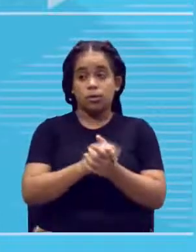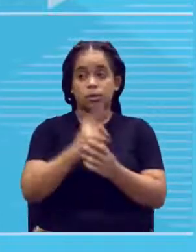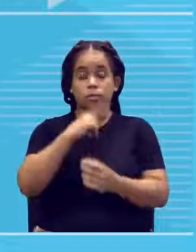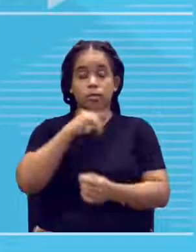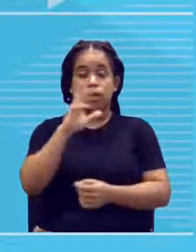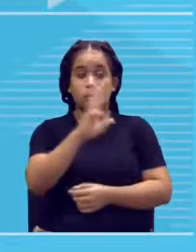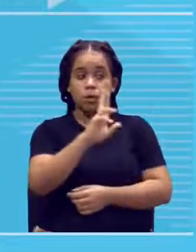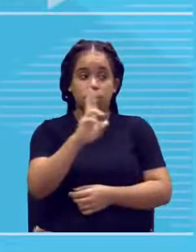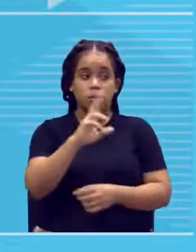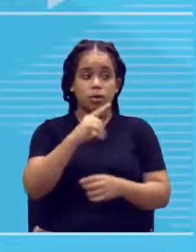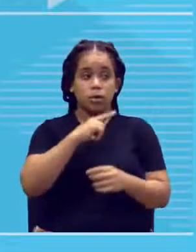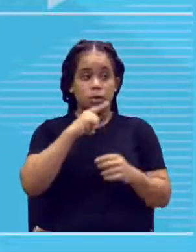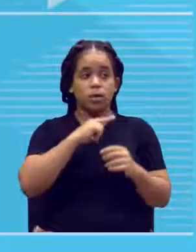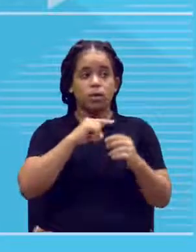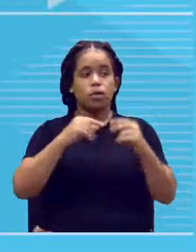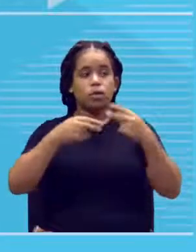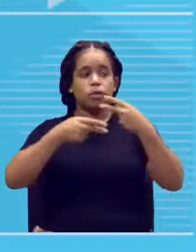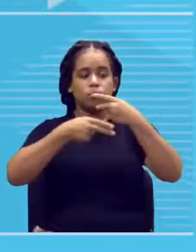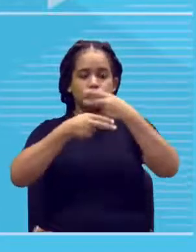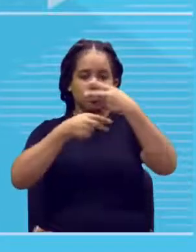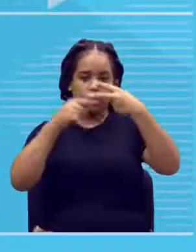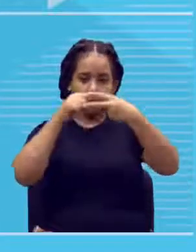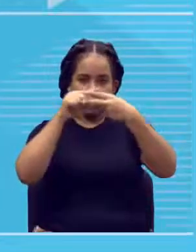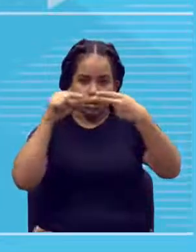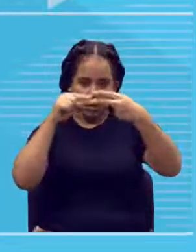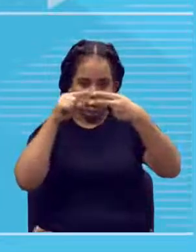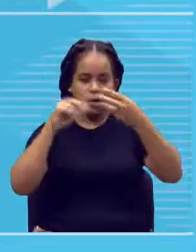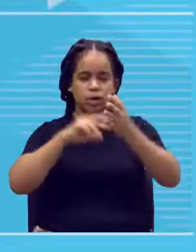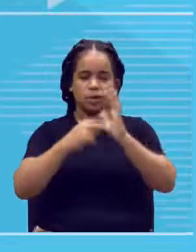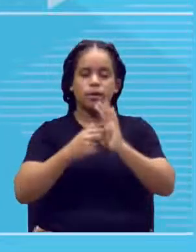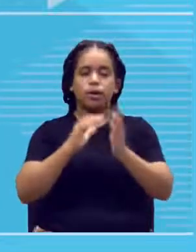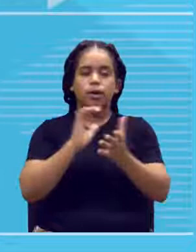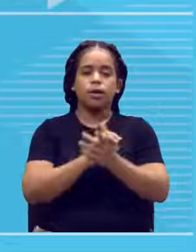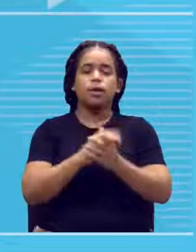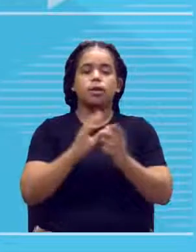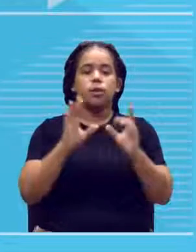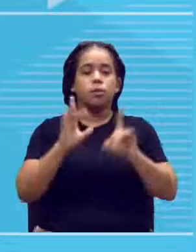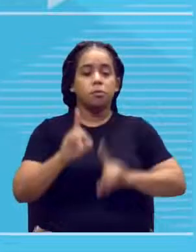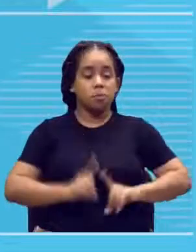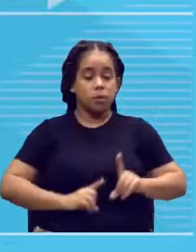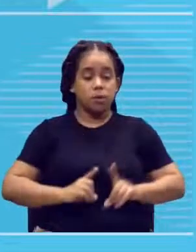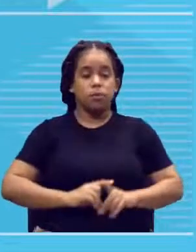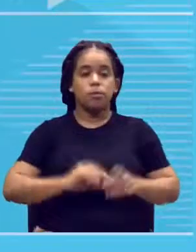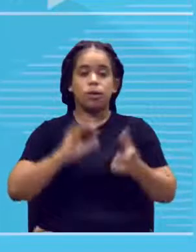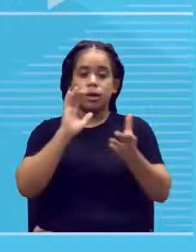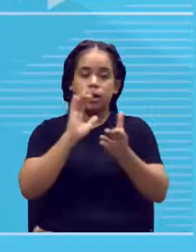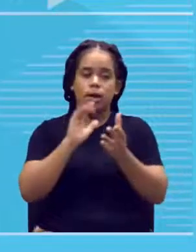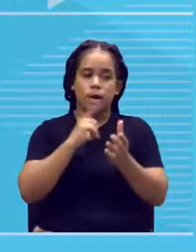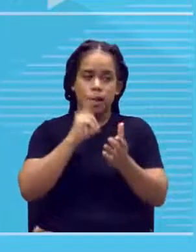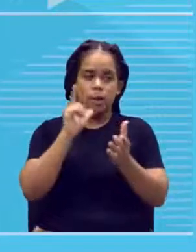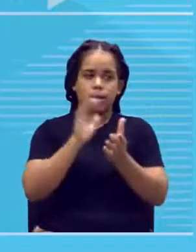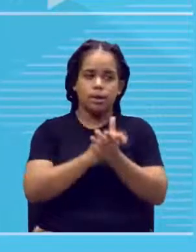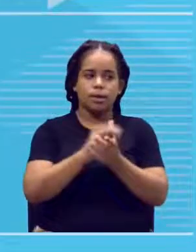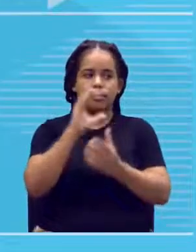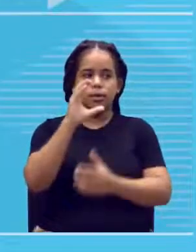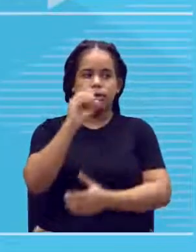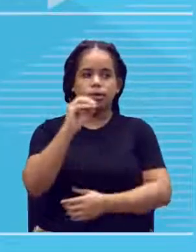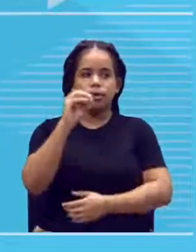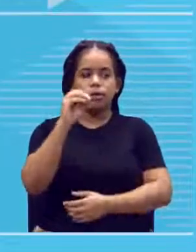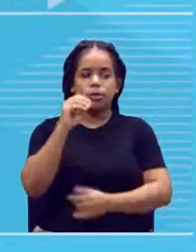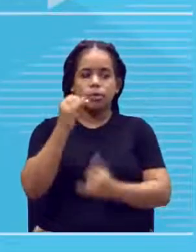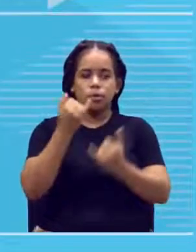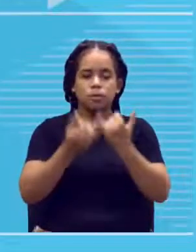duas linhas e vai chamar isso de um casamento co-sanguíneo, ok? Beleza? Então, essa linha aqui,